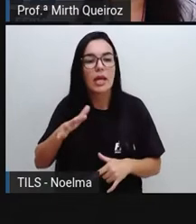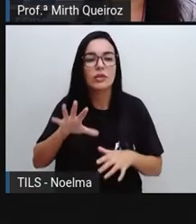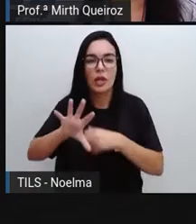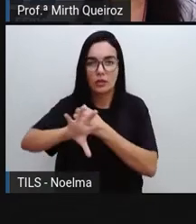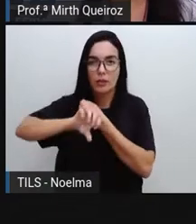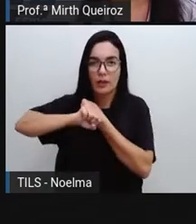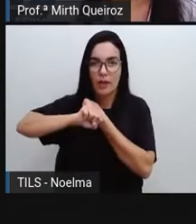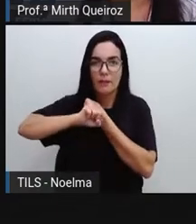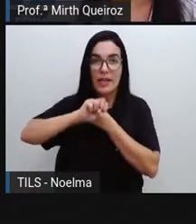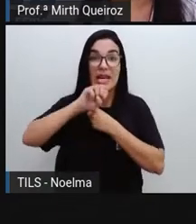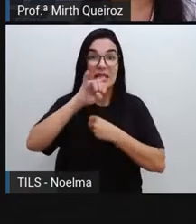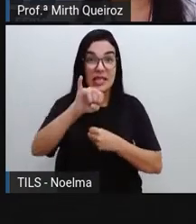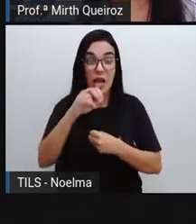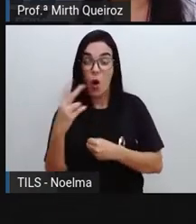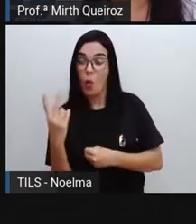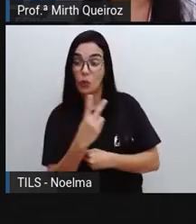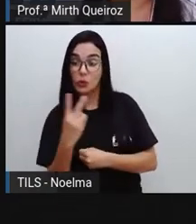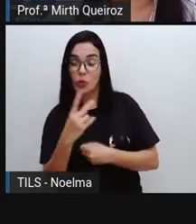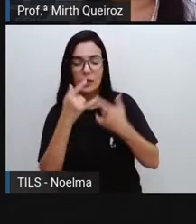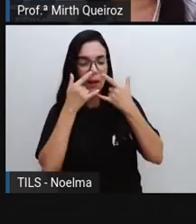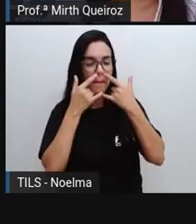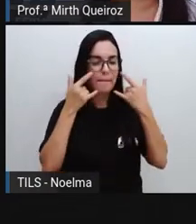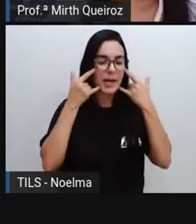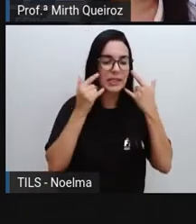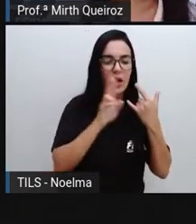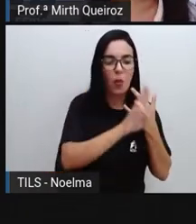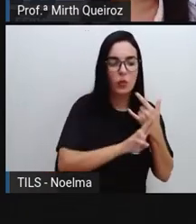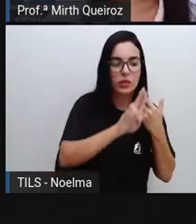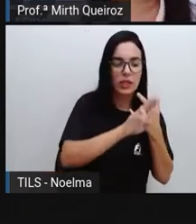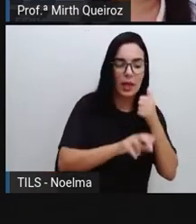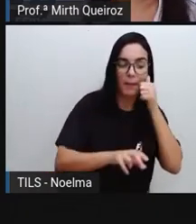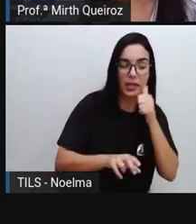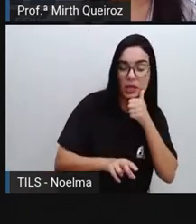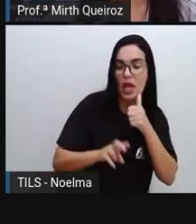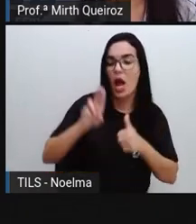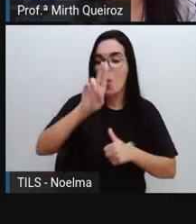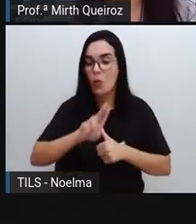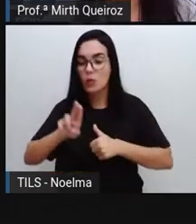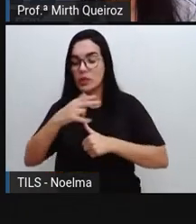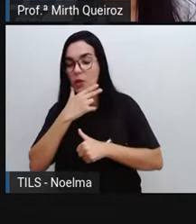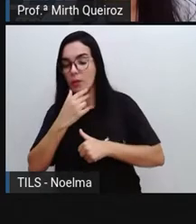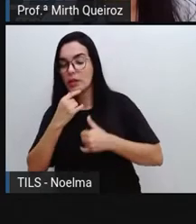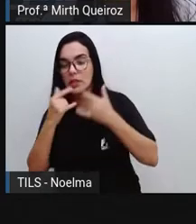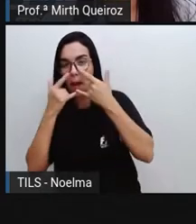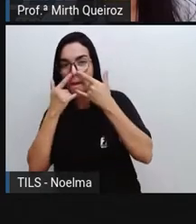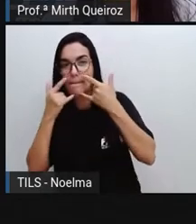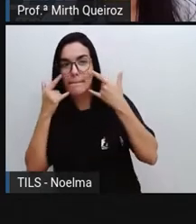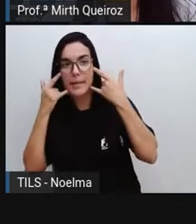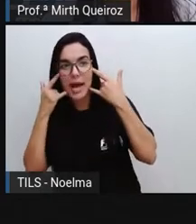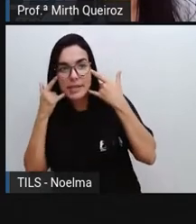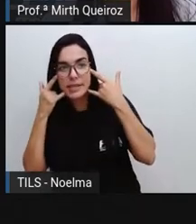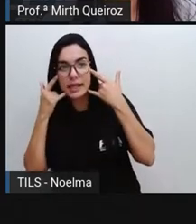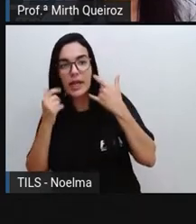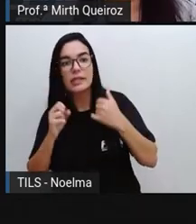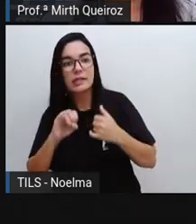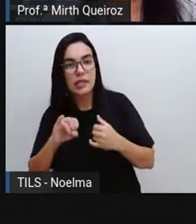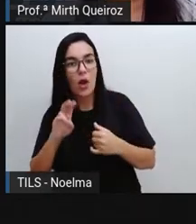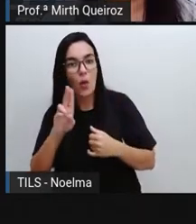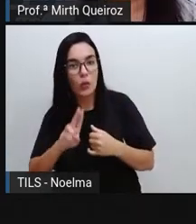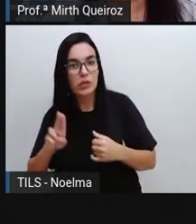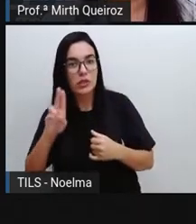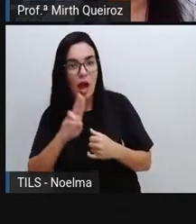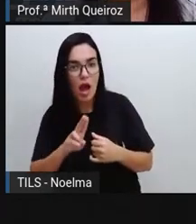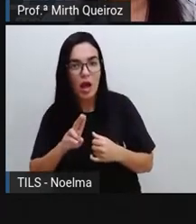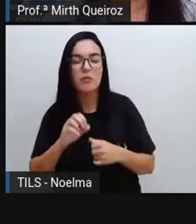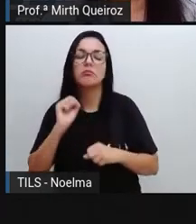de contágio. Mas se os dois, tanto quem está com a Covid-19, como quem não tem ainda a doença, estiverem de